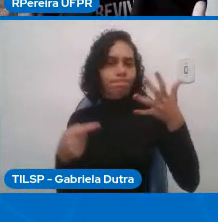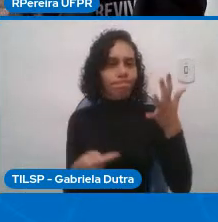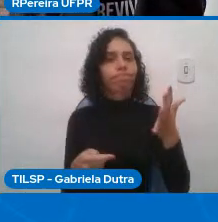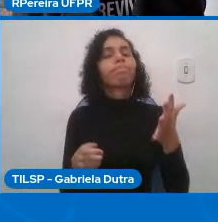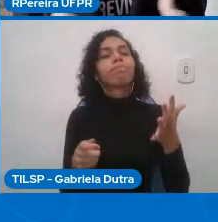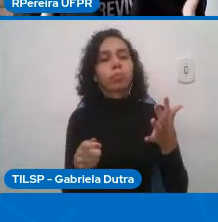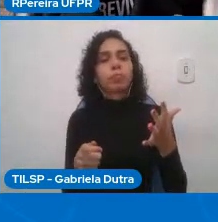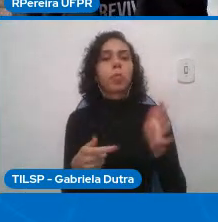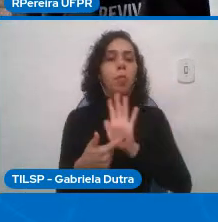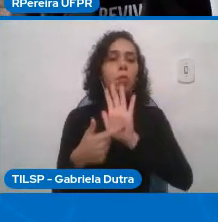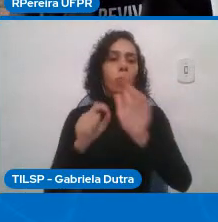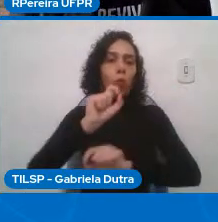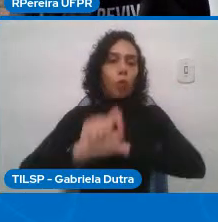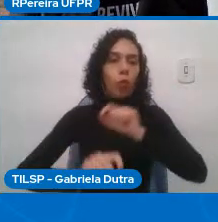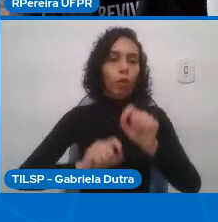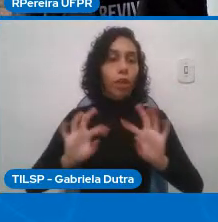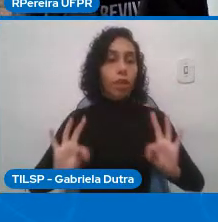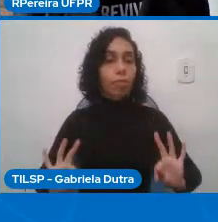usada